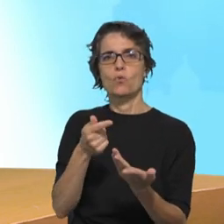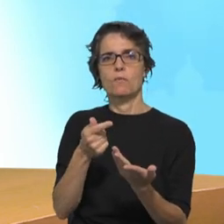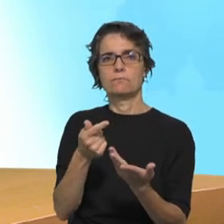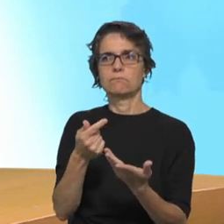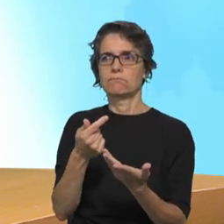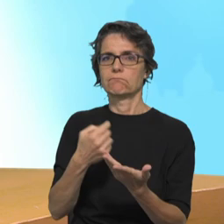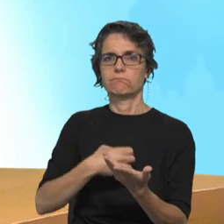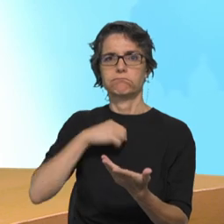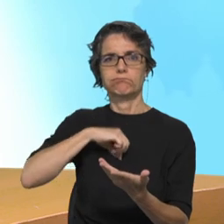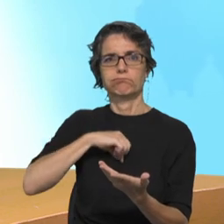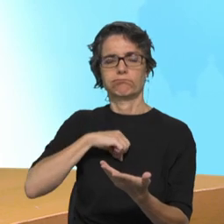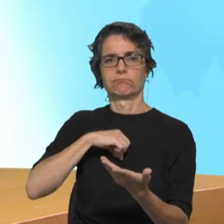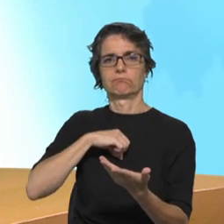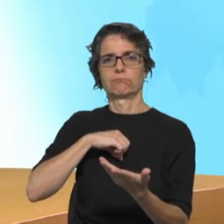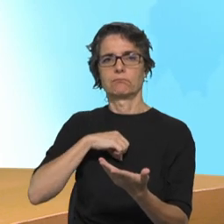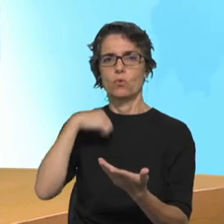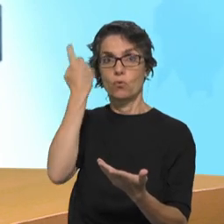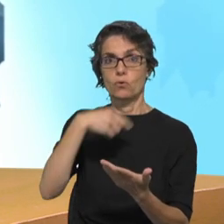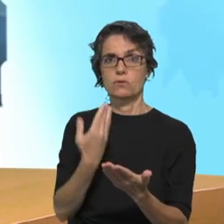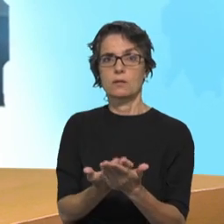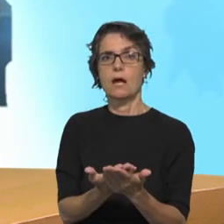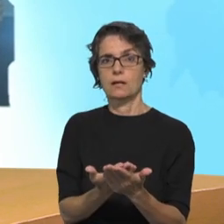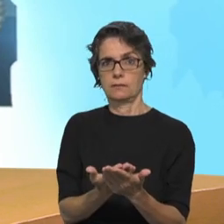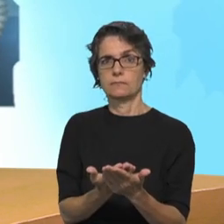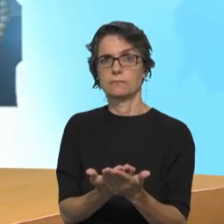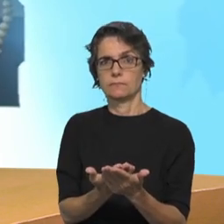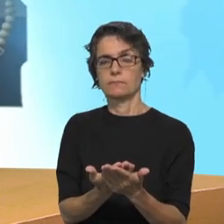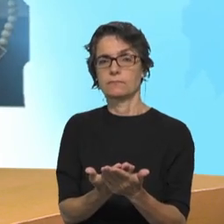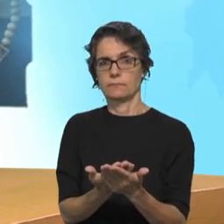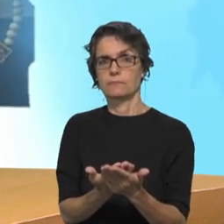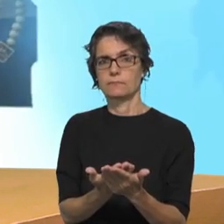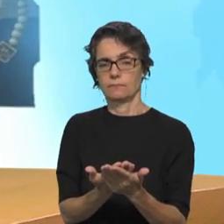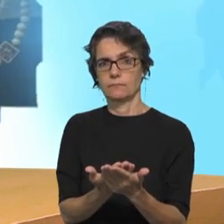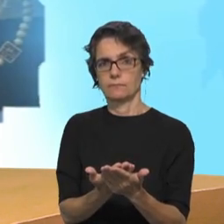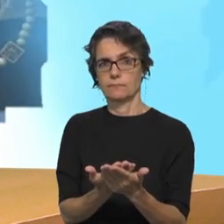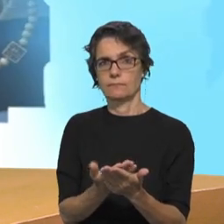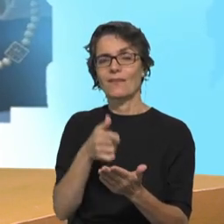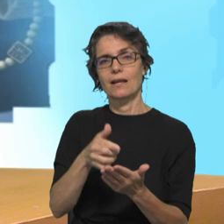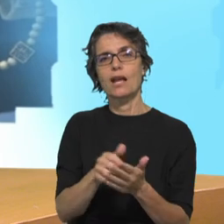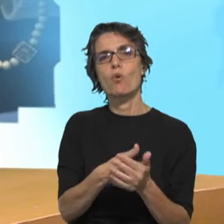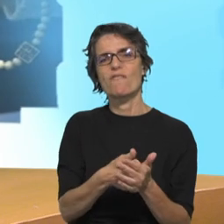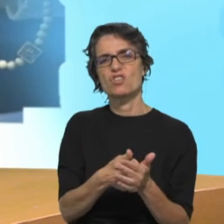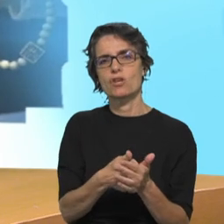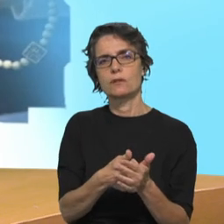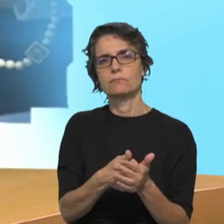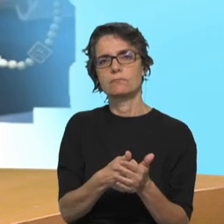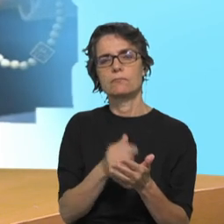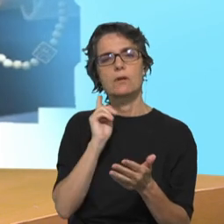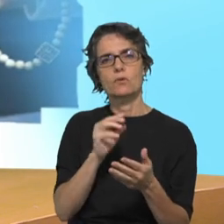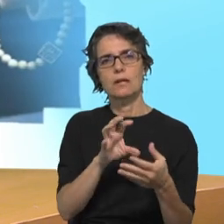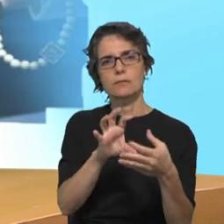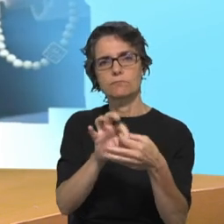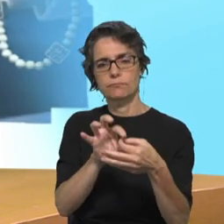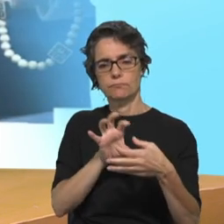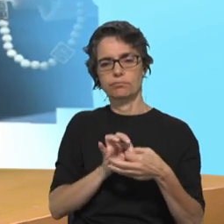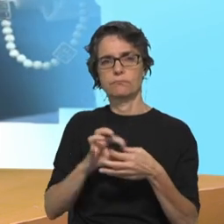contextualização, sem a qual o Evangelho ficaria manco e ficaria empobrecido.